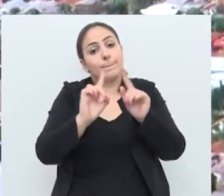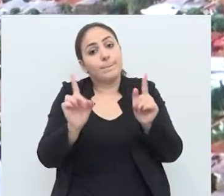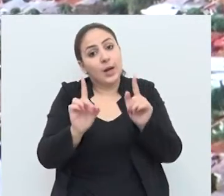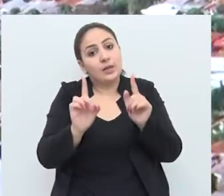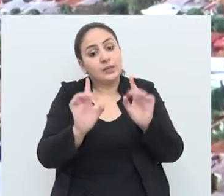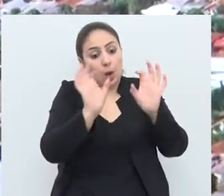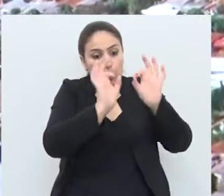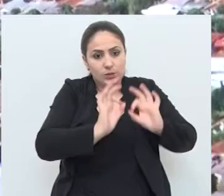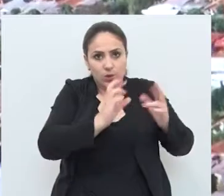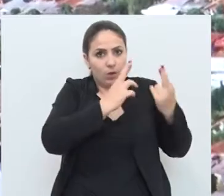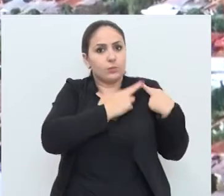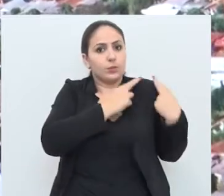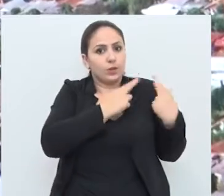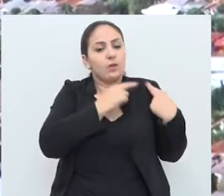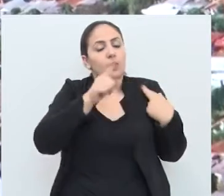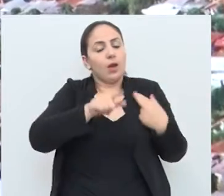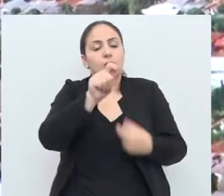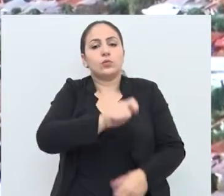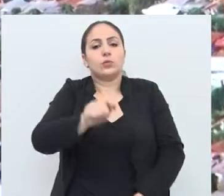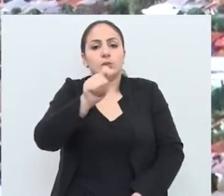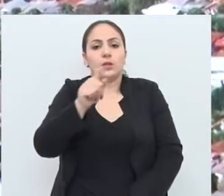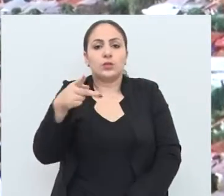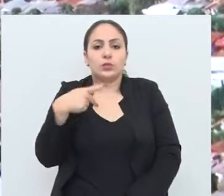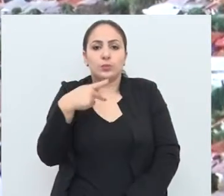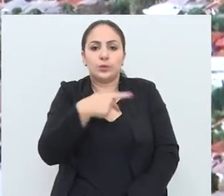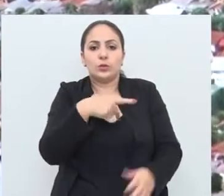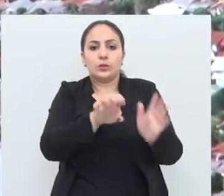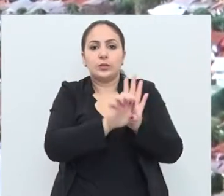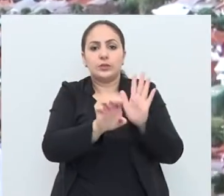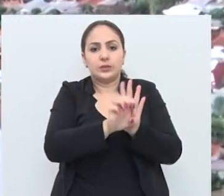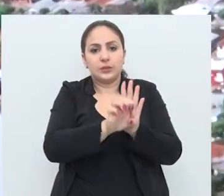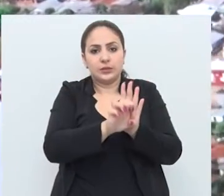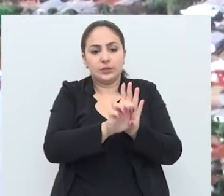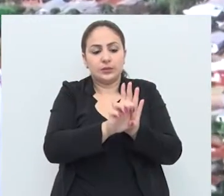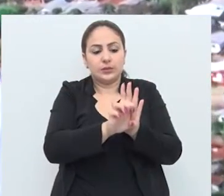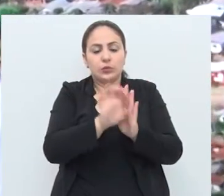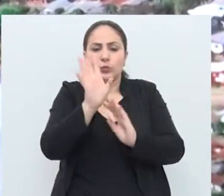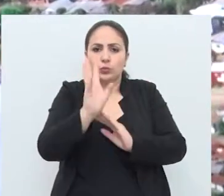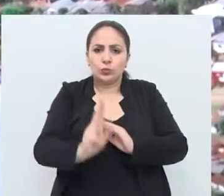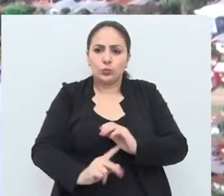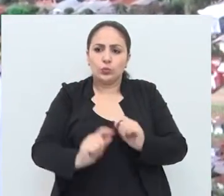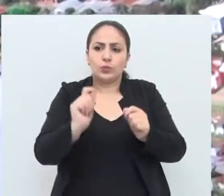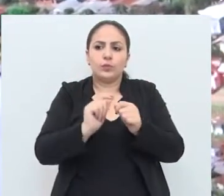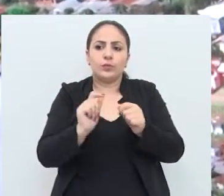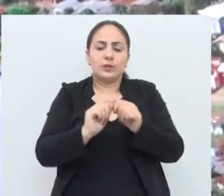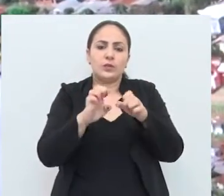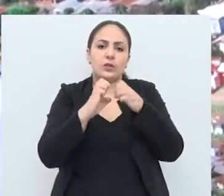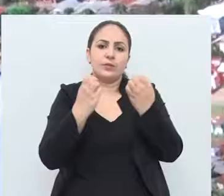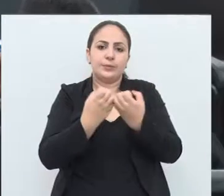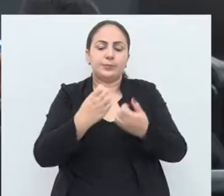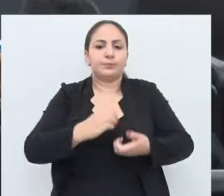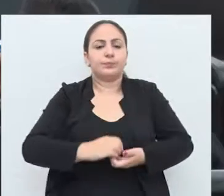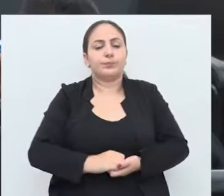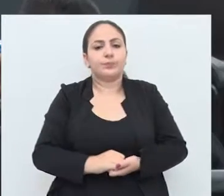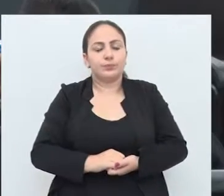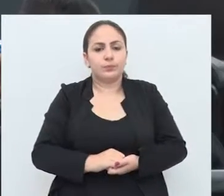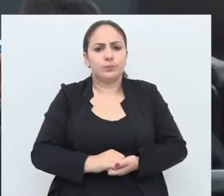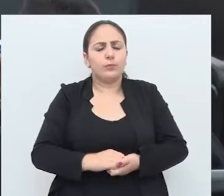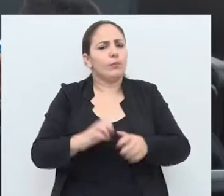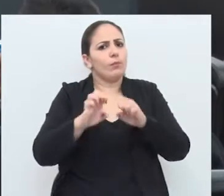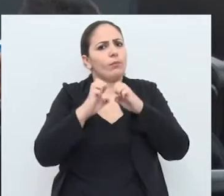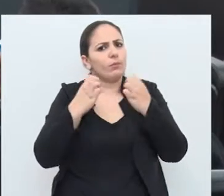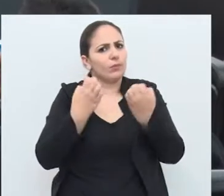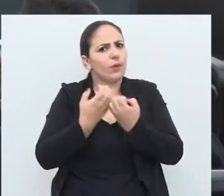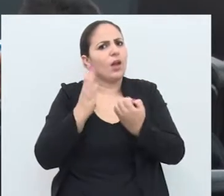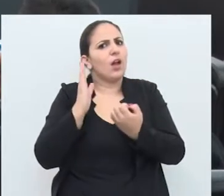mas que a organização fique para a Associação dos Evangelhos que fazem, dos pastores que fazem esse evento. O evento,